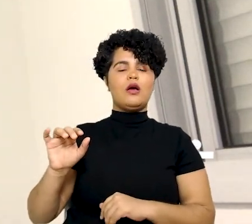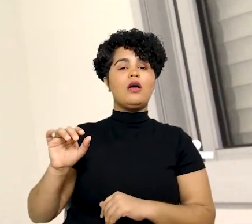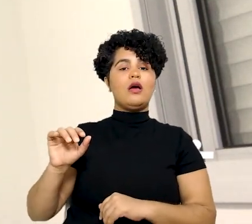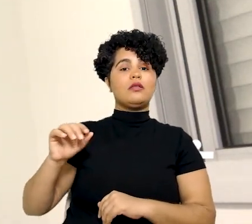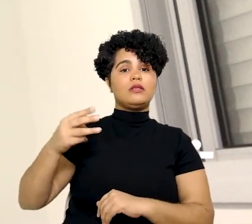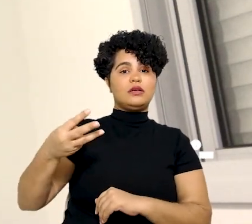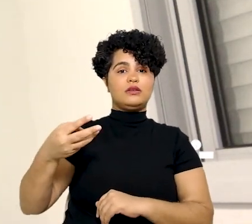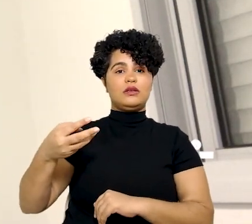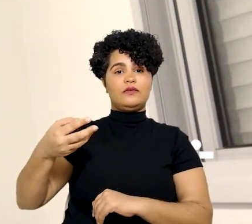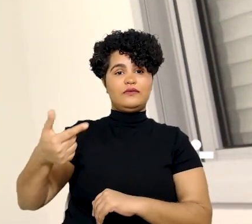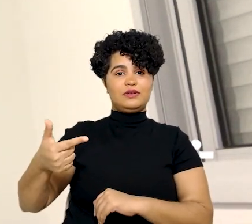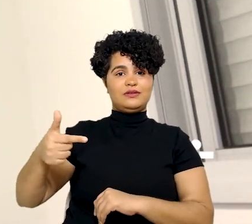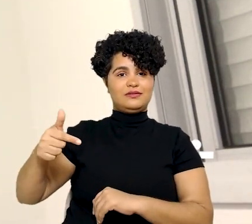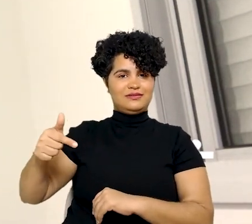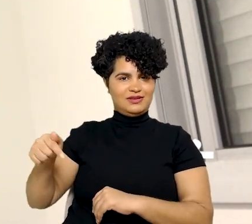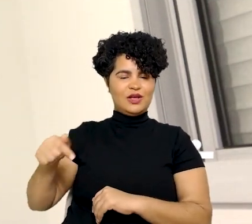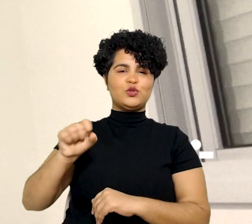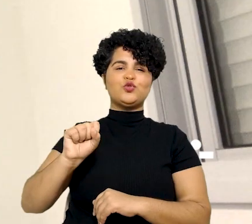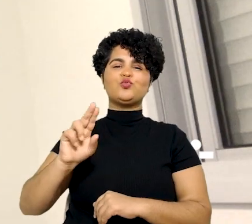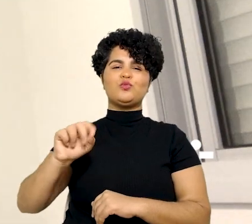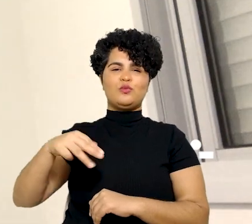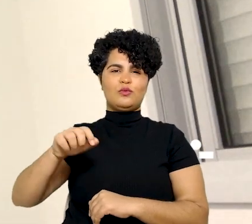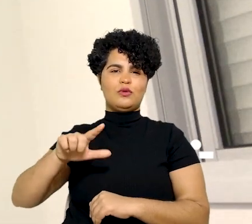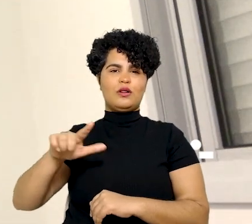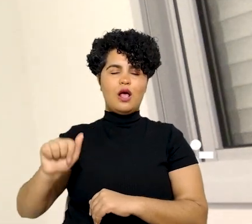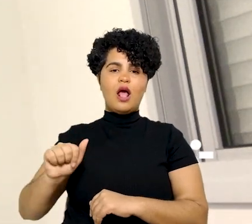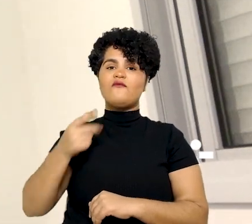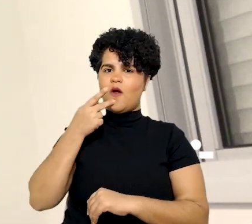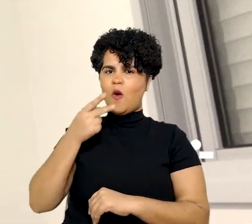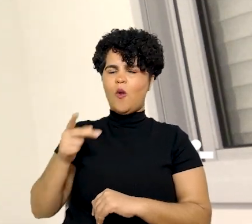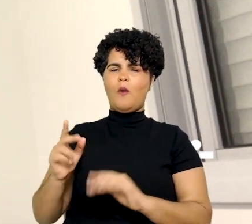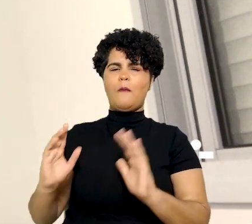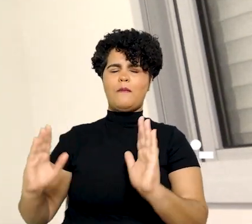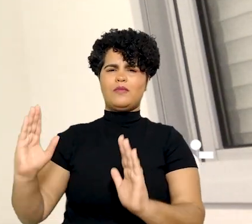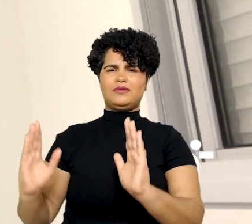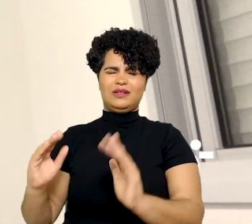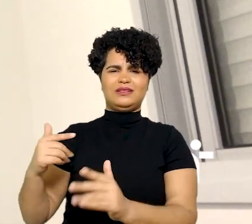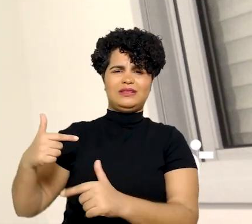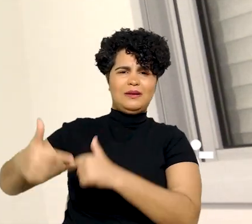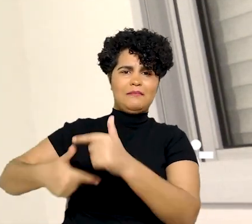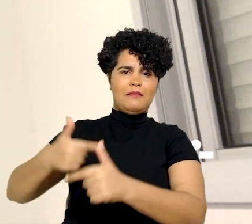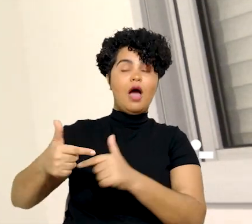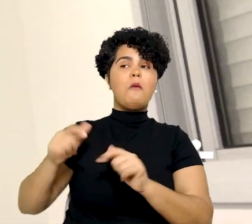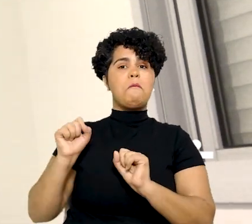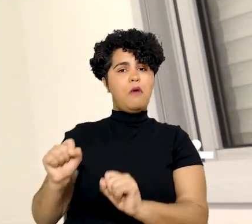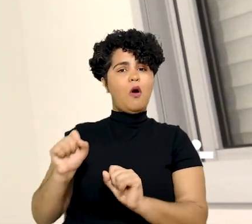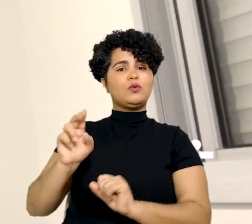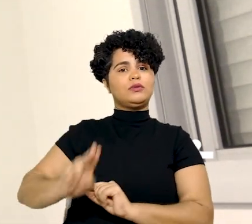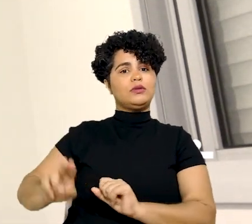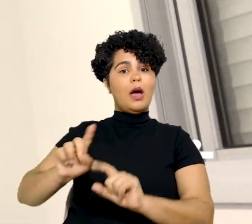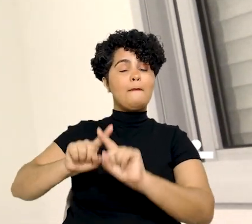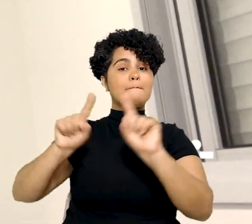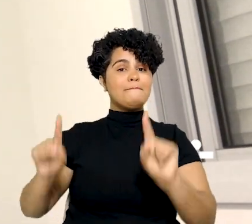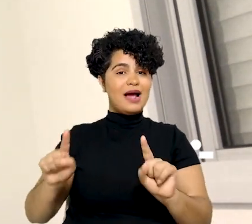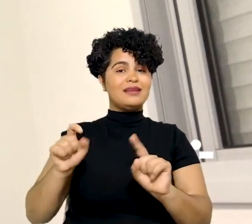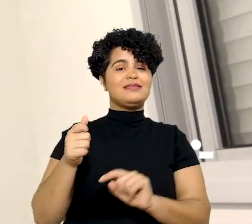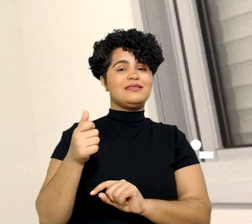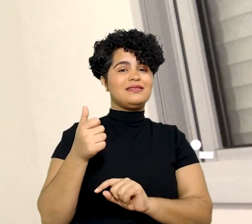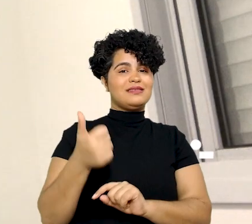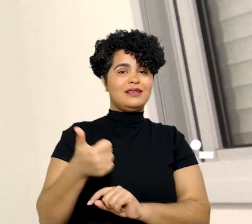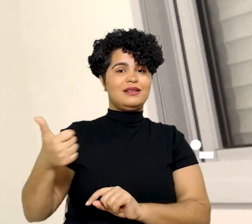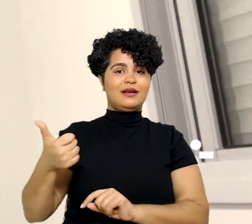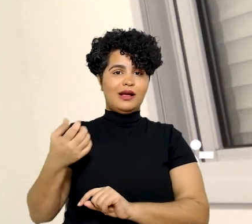327, determinava que era aplicável a prescrição intercorrente no processo do trabalho, ao passo que a súmula